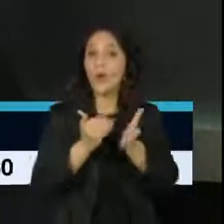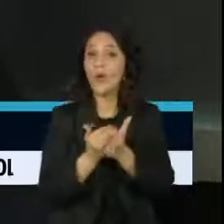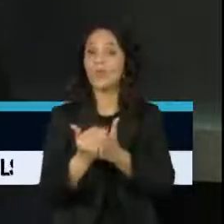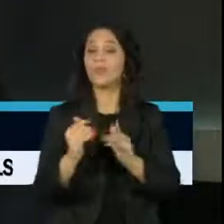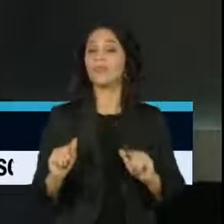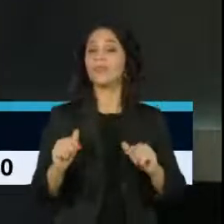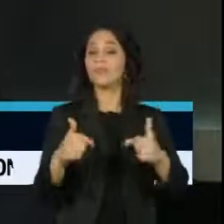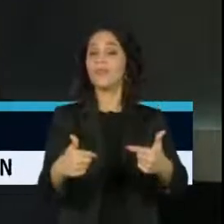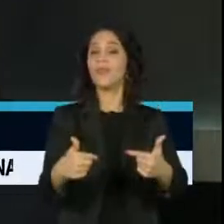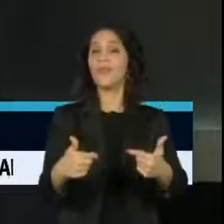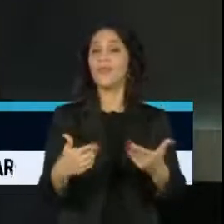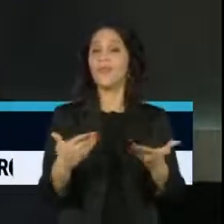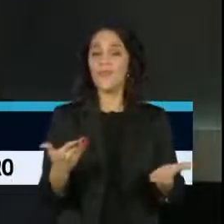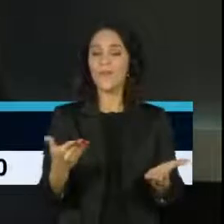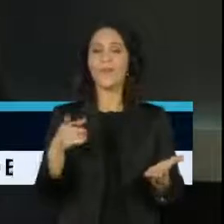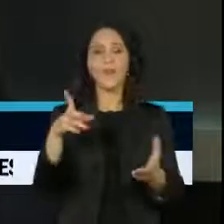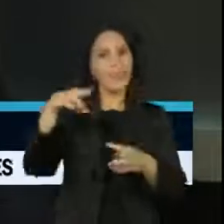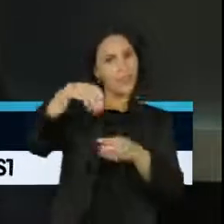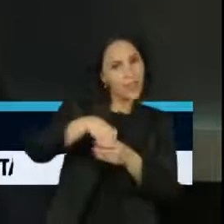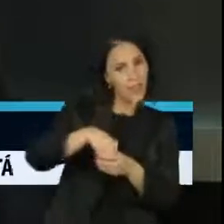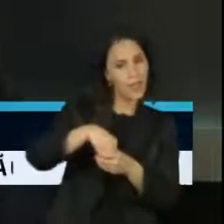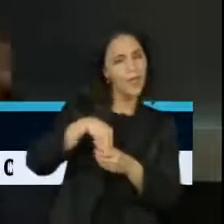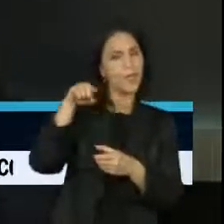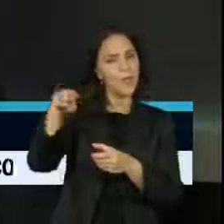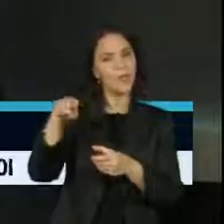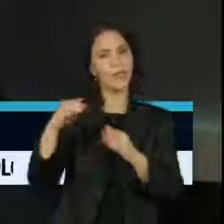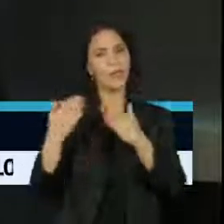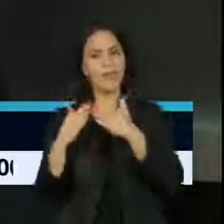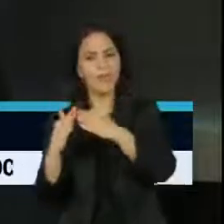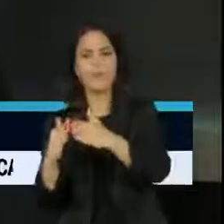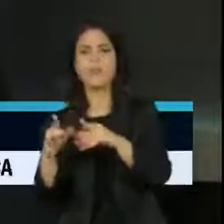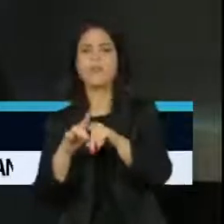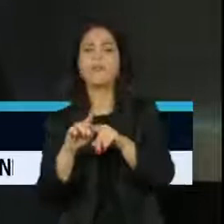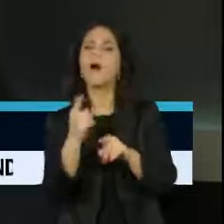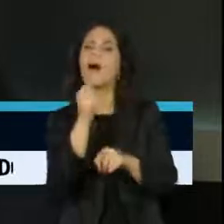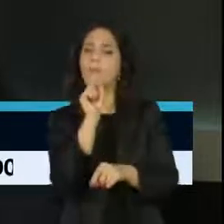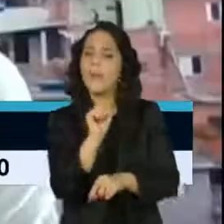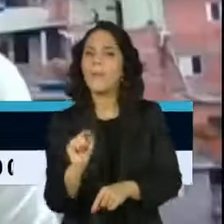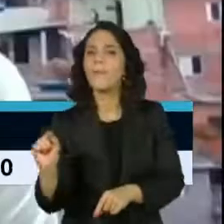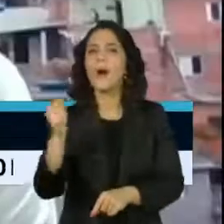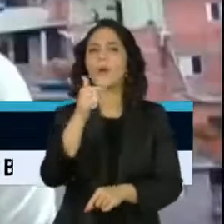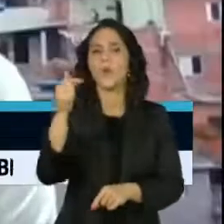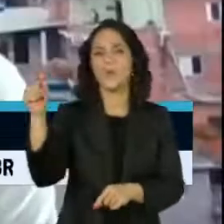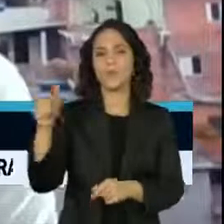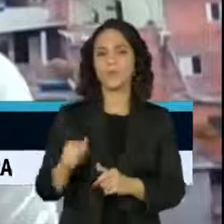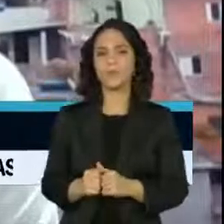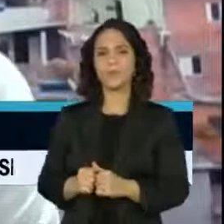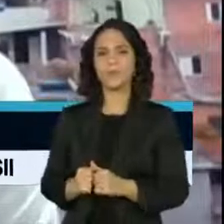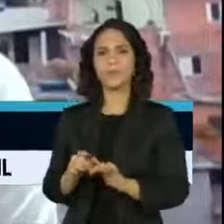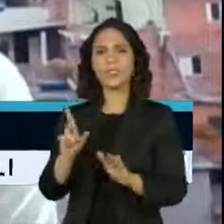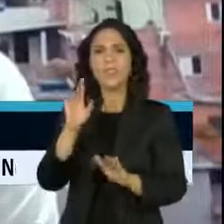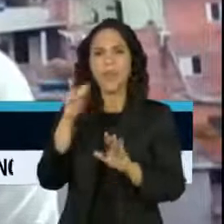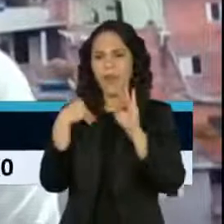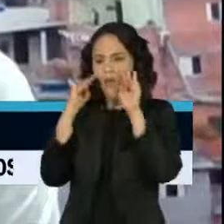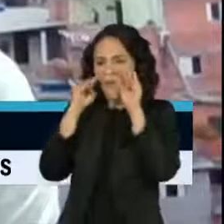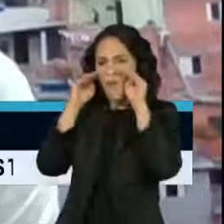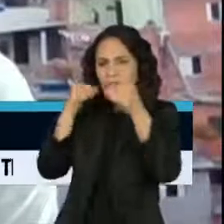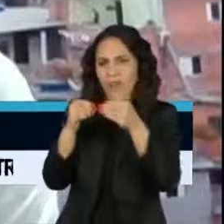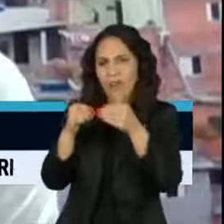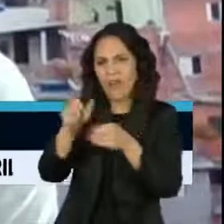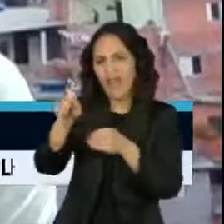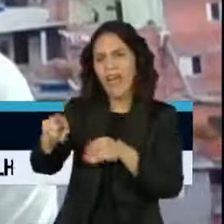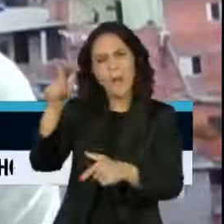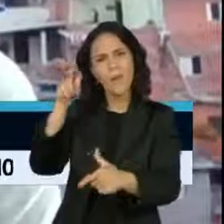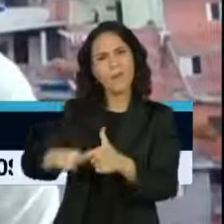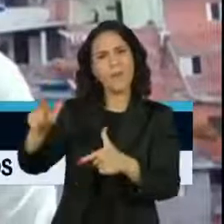acontecendo, não só na comunidade, mas para todas essas comunidades? Ao invés de a olhar dessa população como um